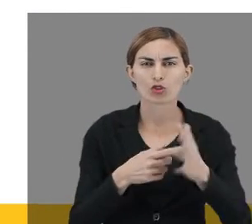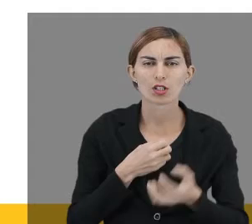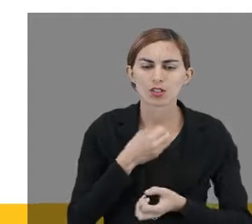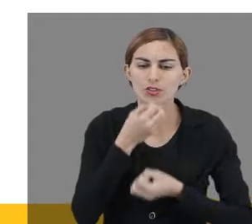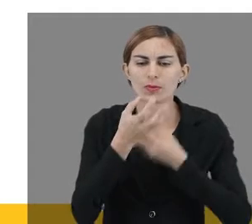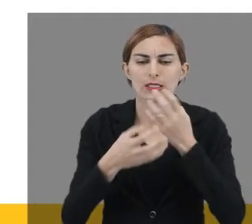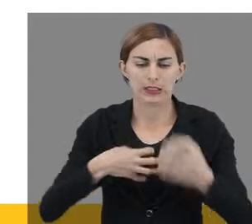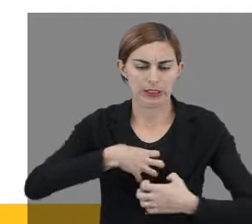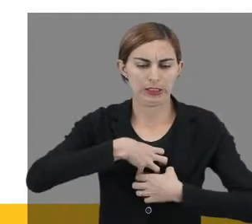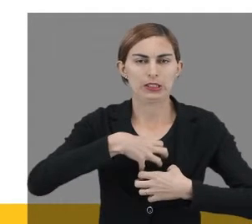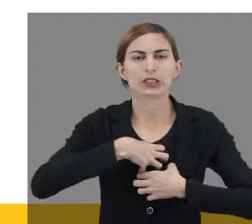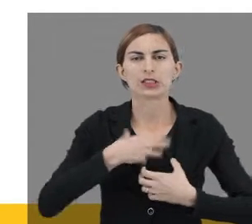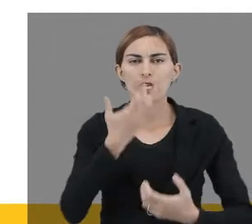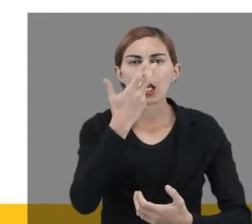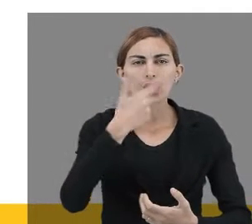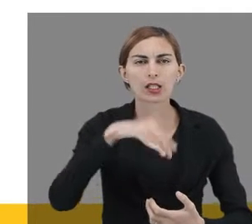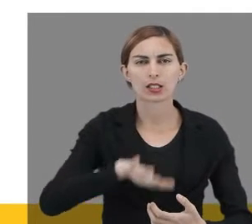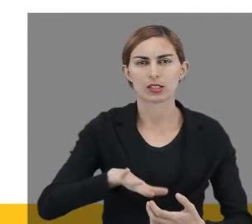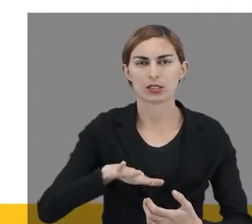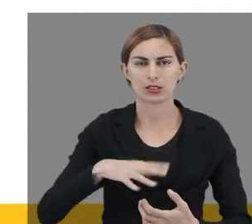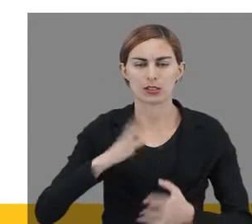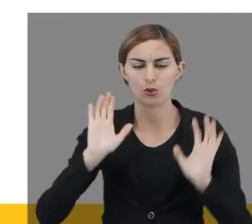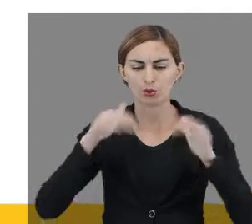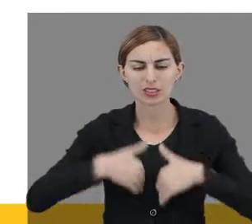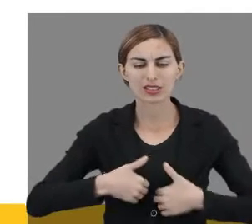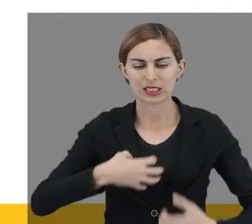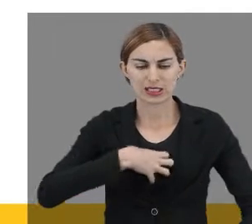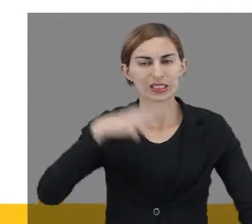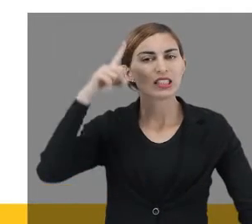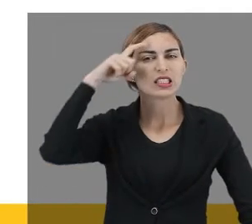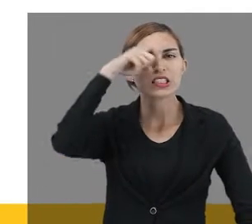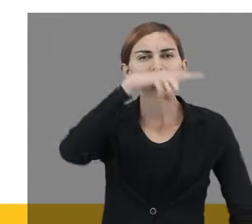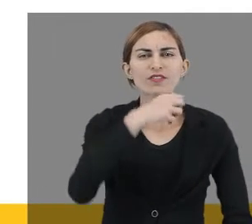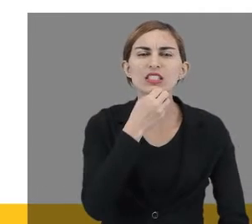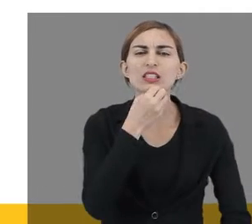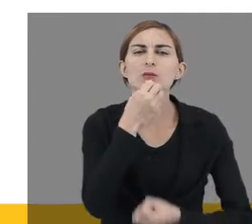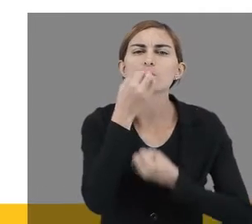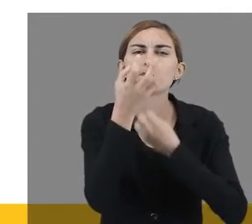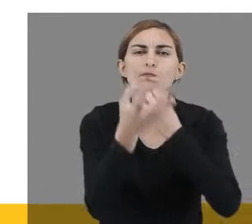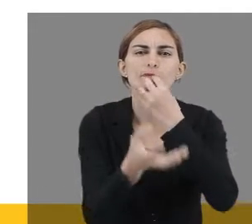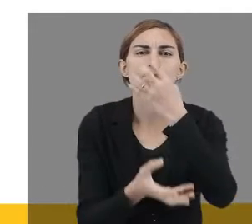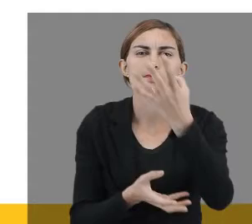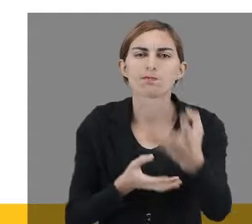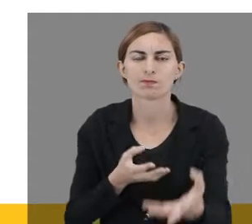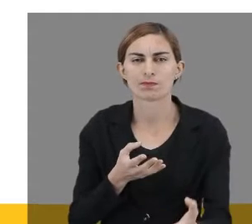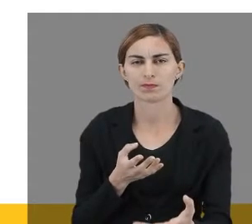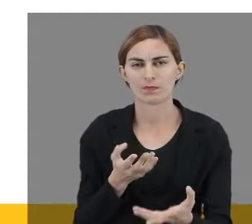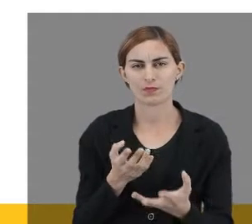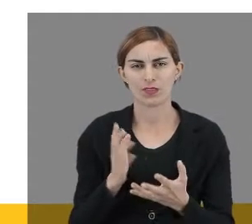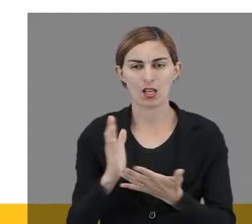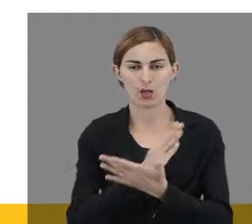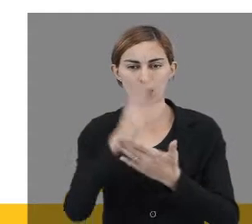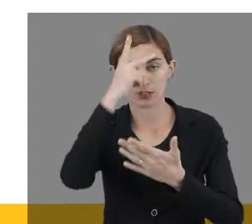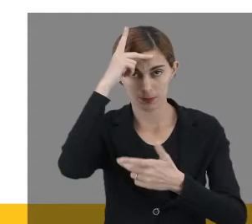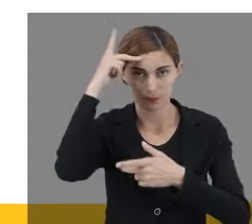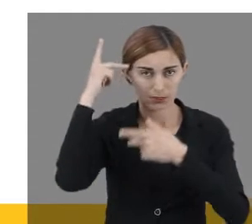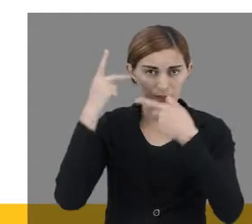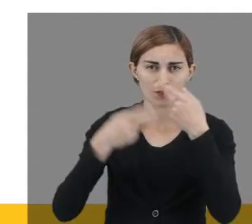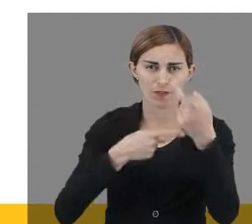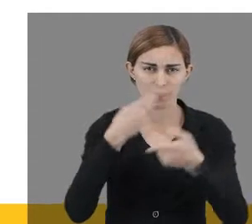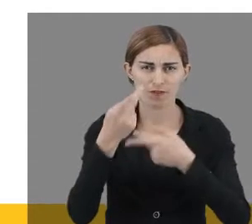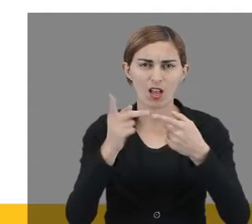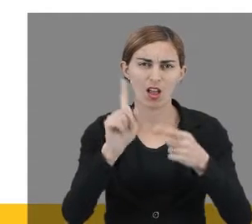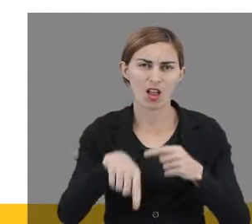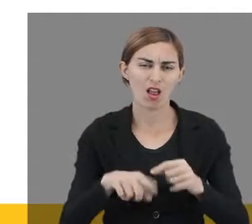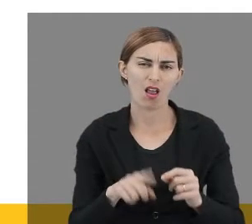está sentindo. Uma criança com autismo, ela tem muita dificuldade de fazer isso. E aí, algumas pessoas dizem que se